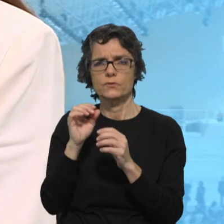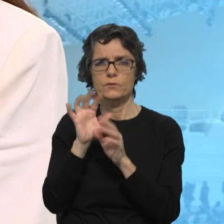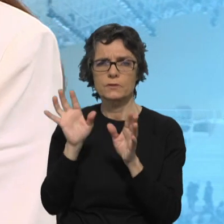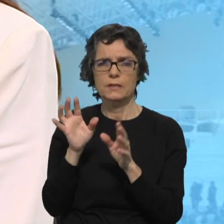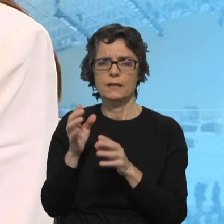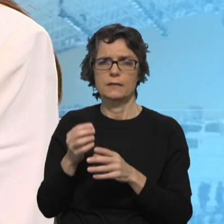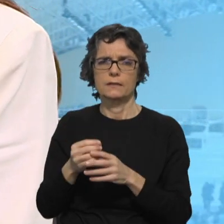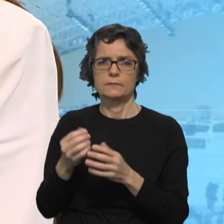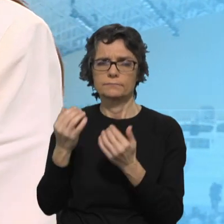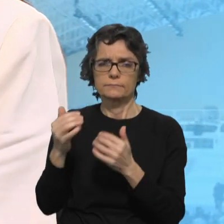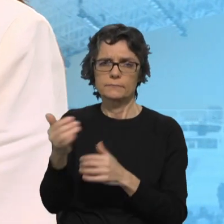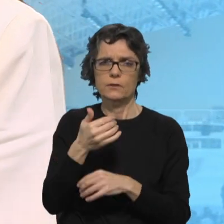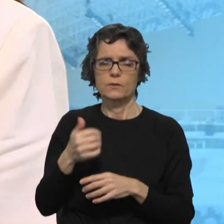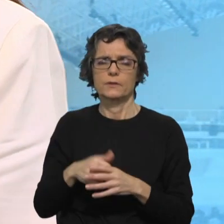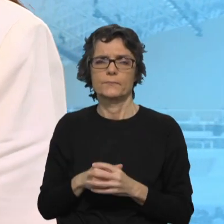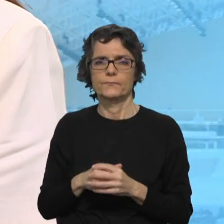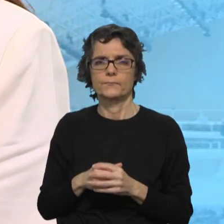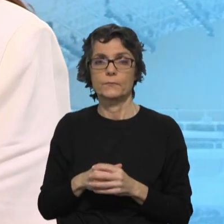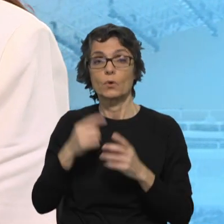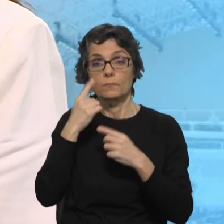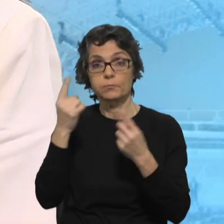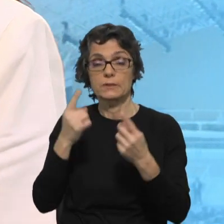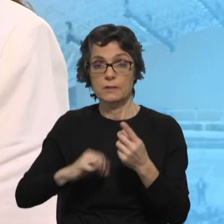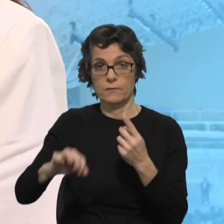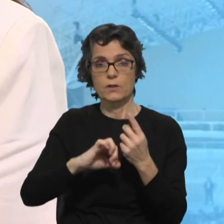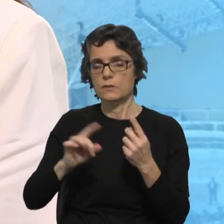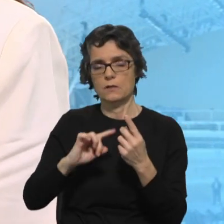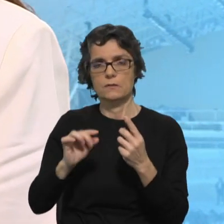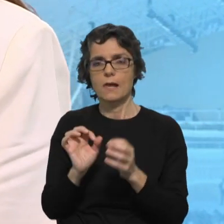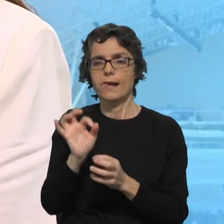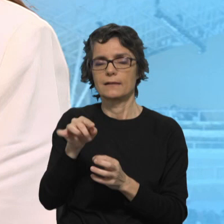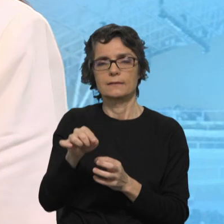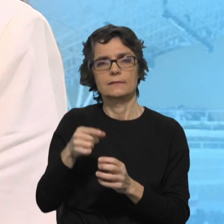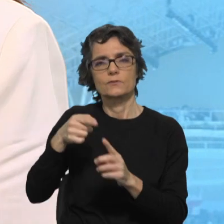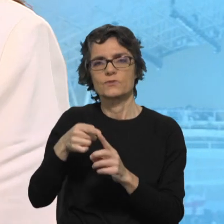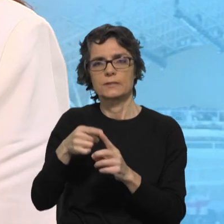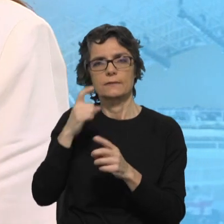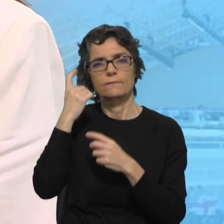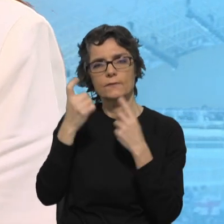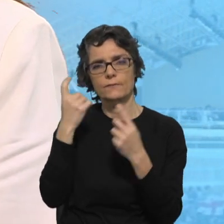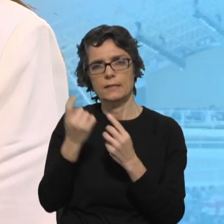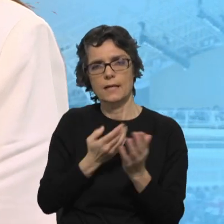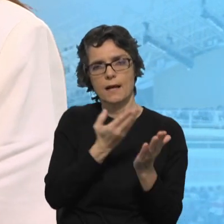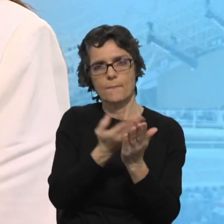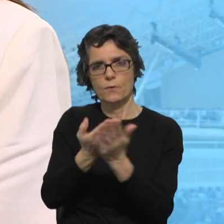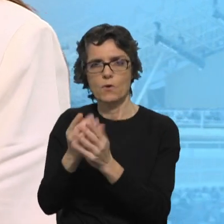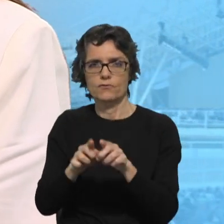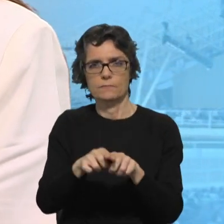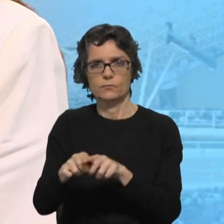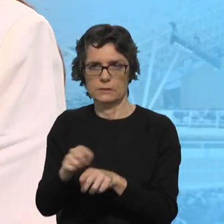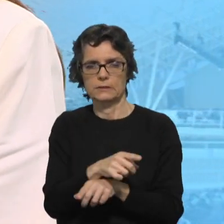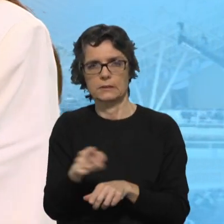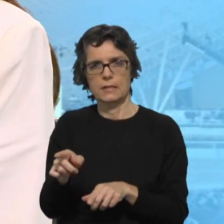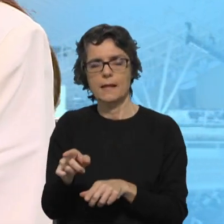do Ponto de Cruz é exatamente mais um contributo para a reflexão sobre as propostas e sobretudo com a tónica